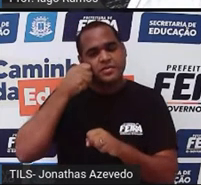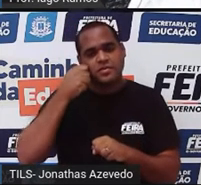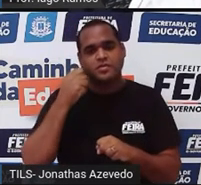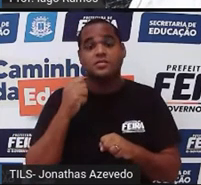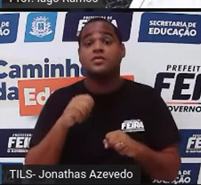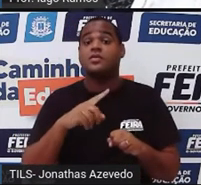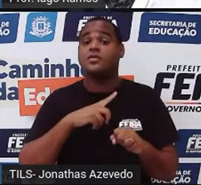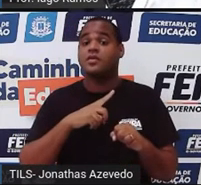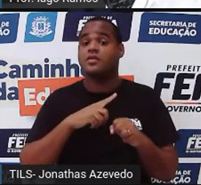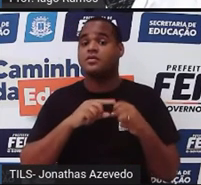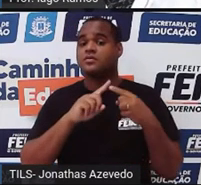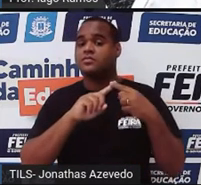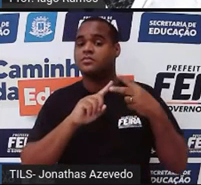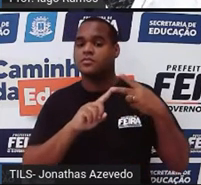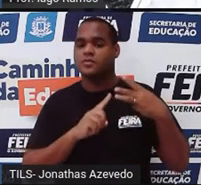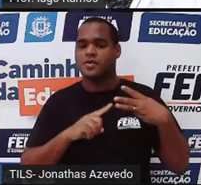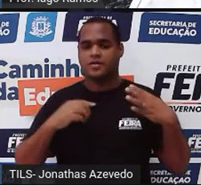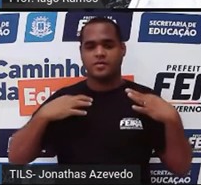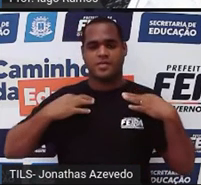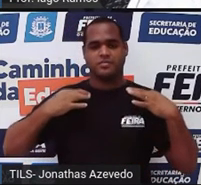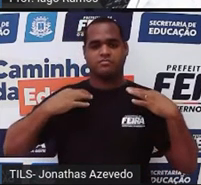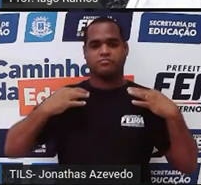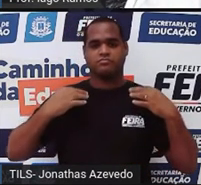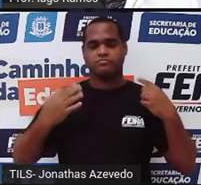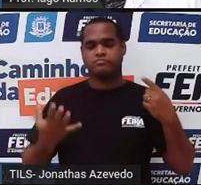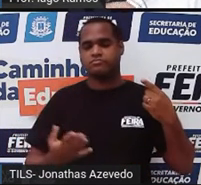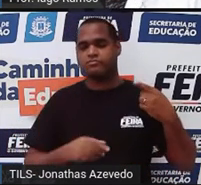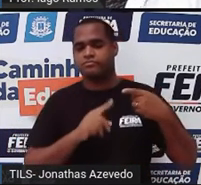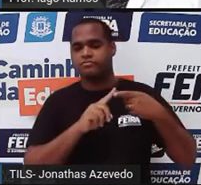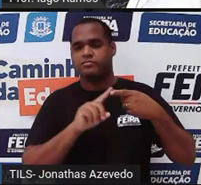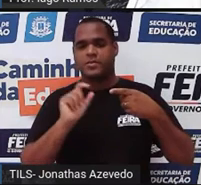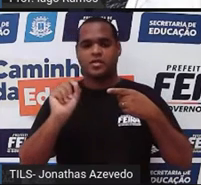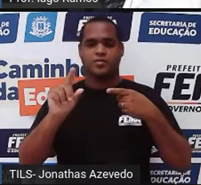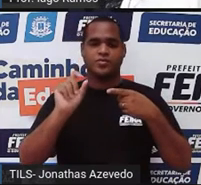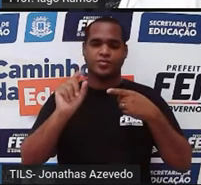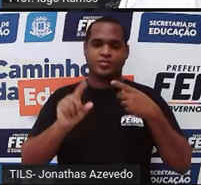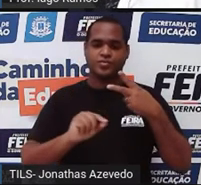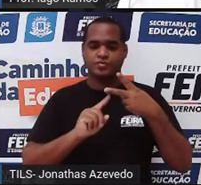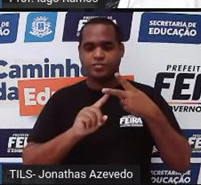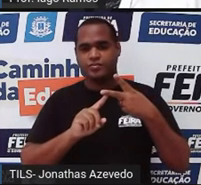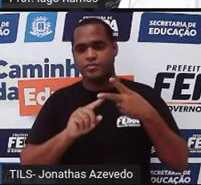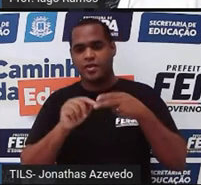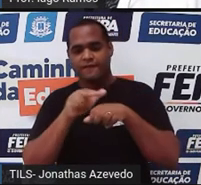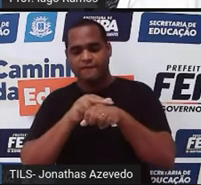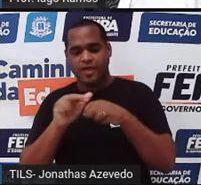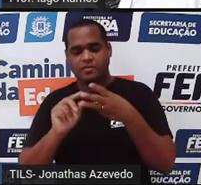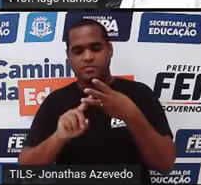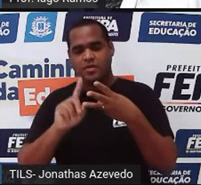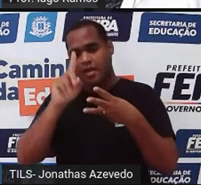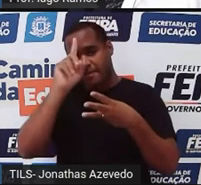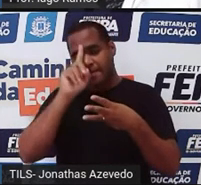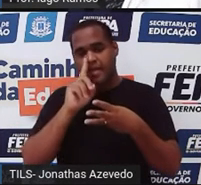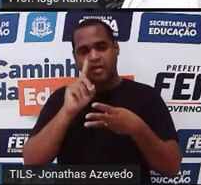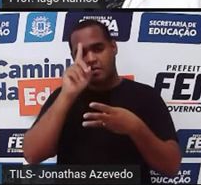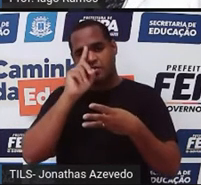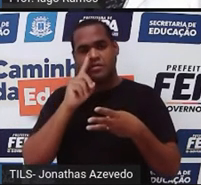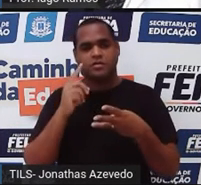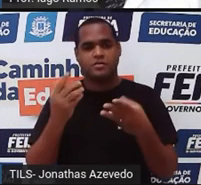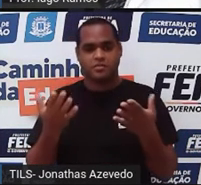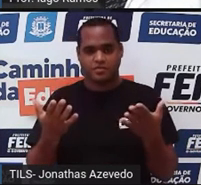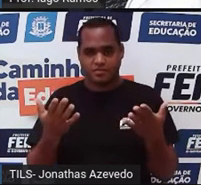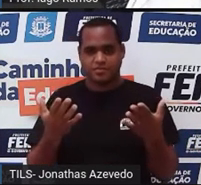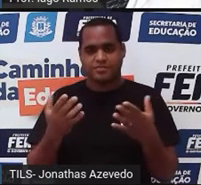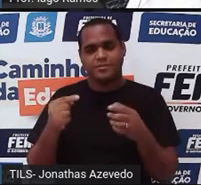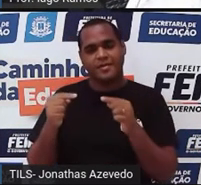e você tem três opções de camisas, tá? Você tem ali a azul, a verde e a amarela, né? nas